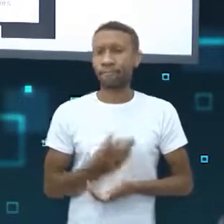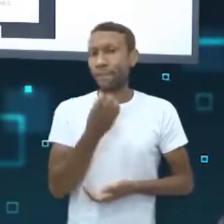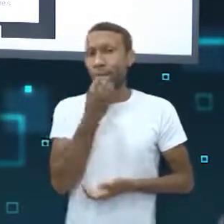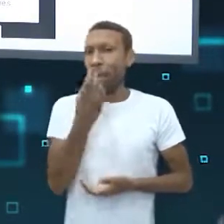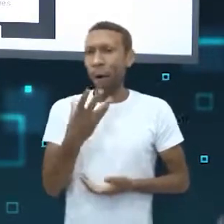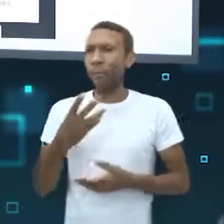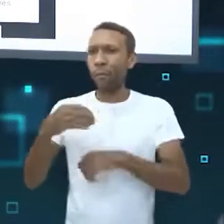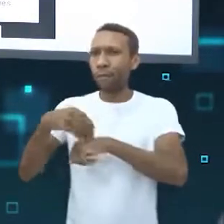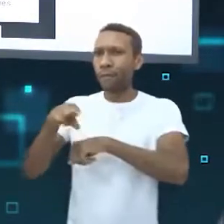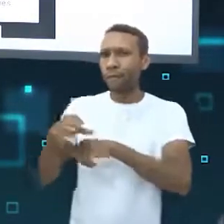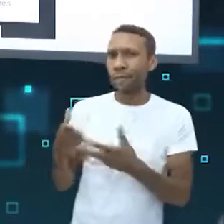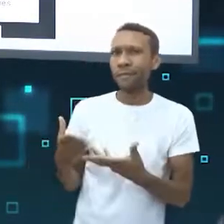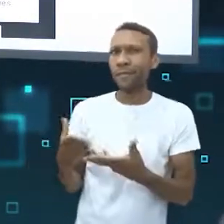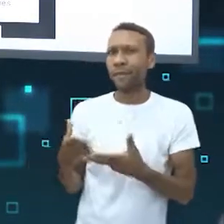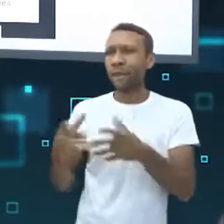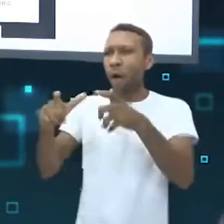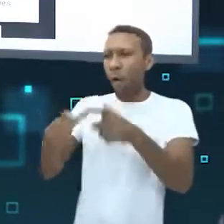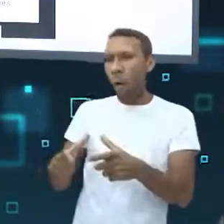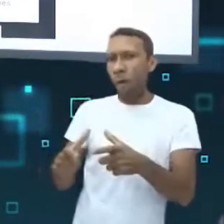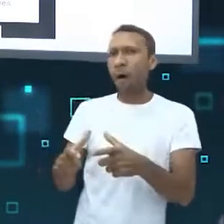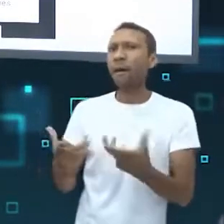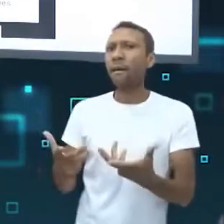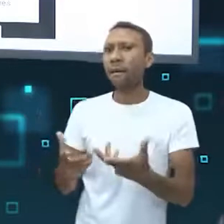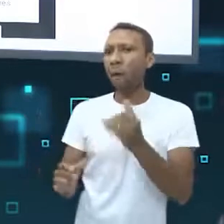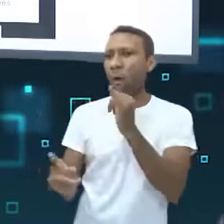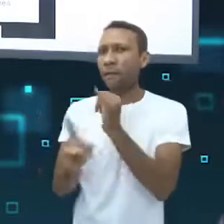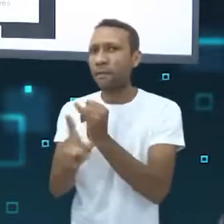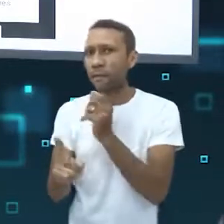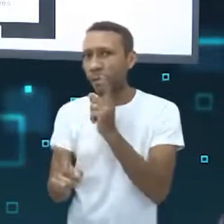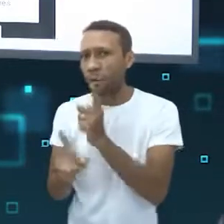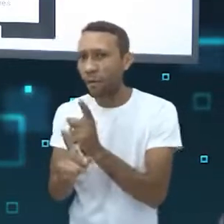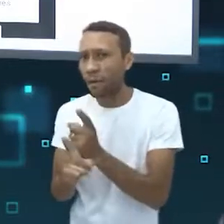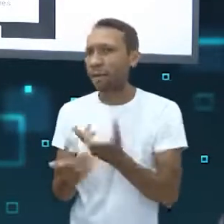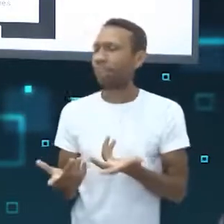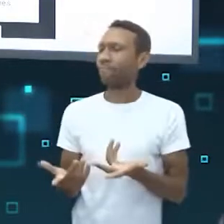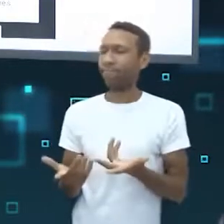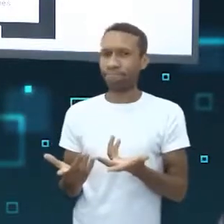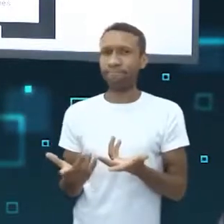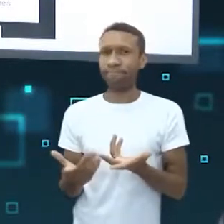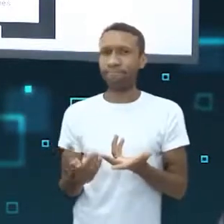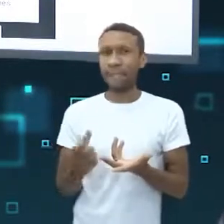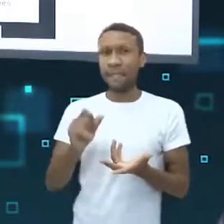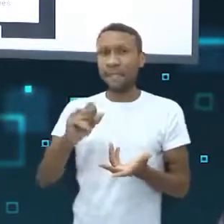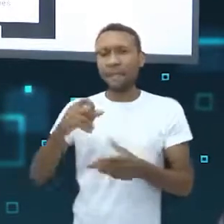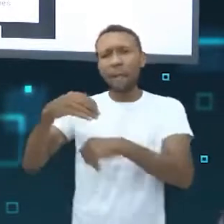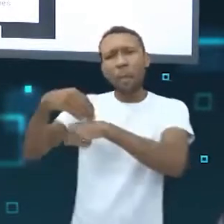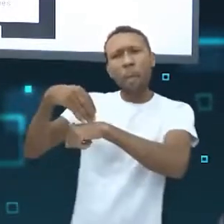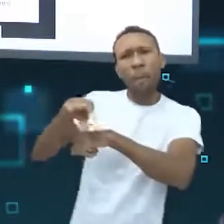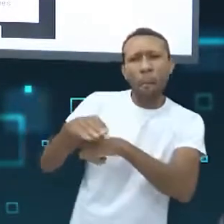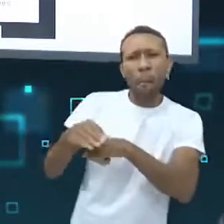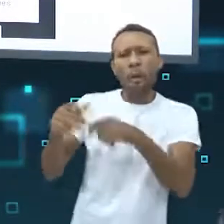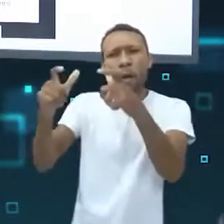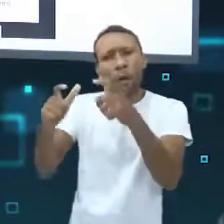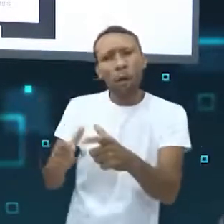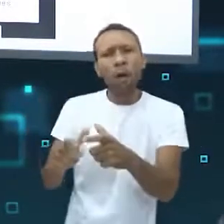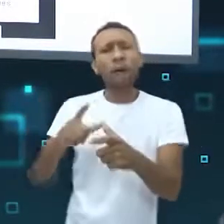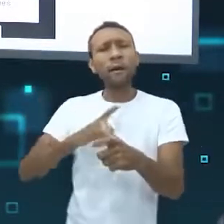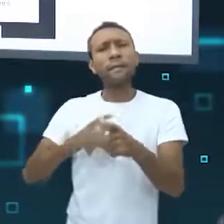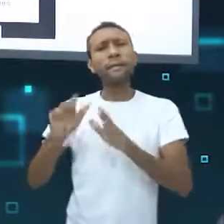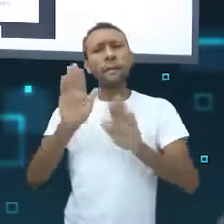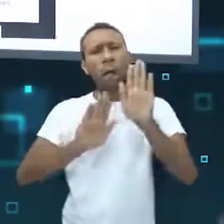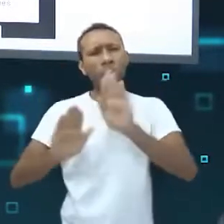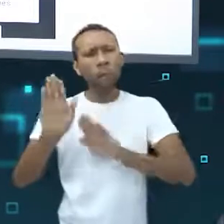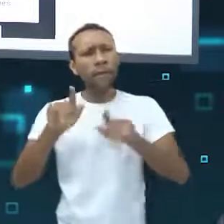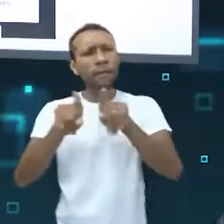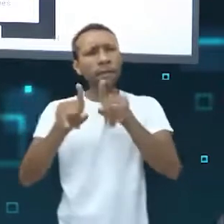uma boa coisa permitir que soubessem onde te encontrar, não é mesmo? Mesmo que não poste a localização, cuidados com